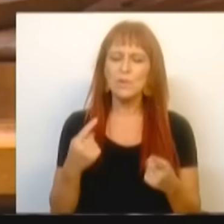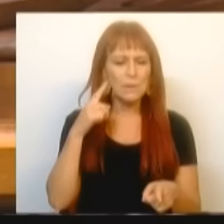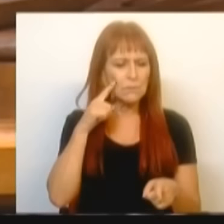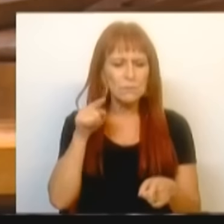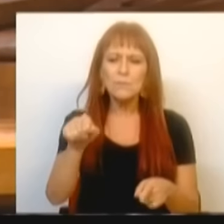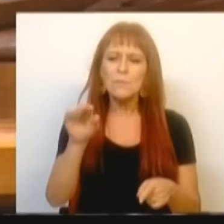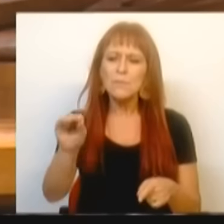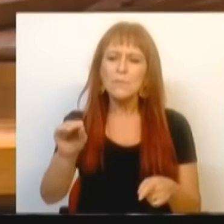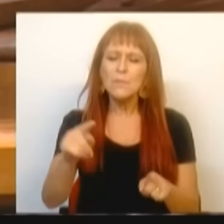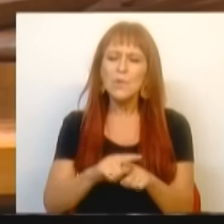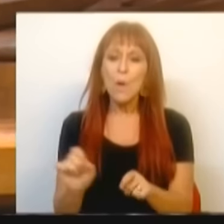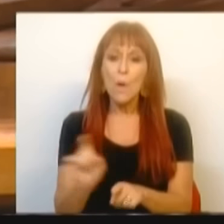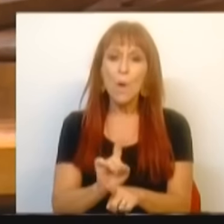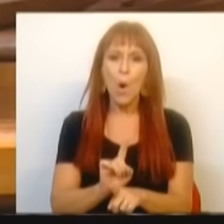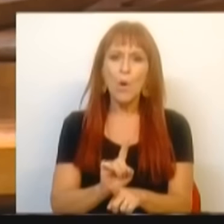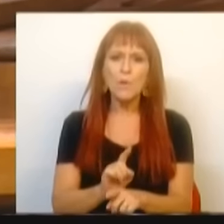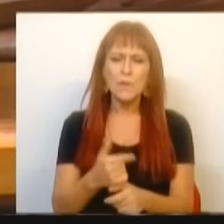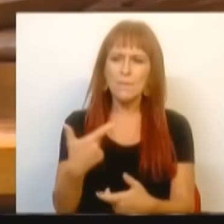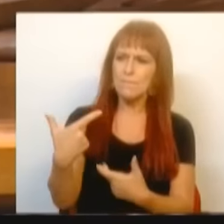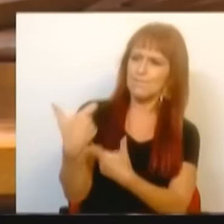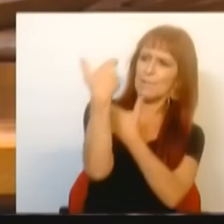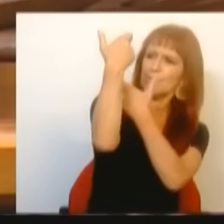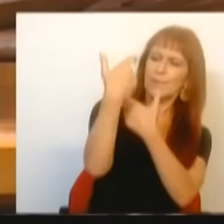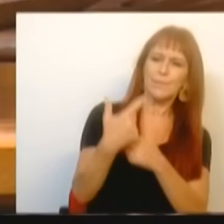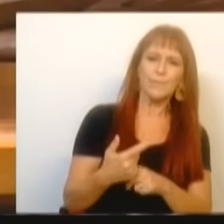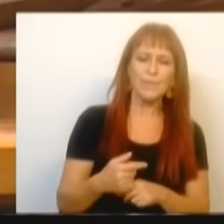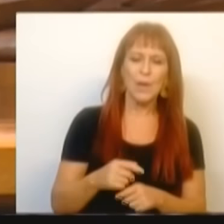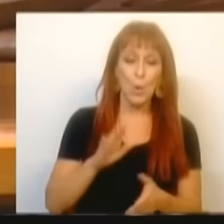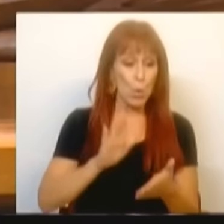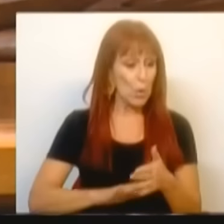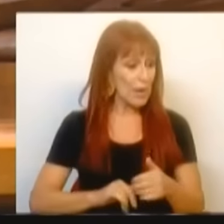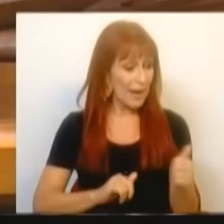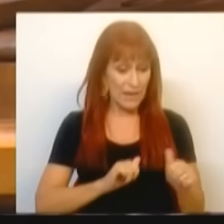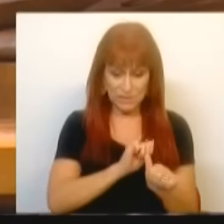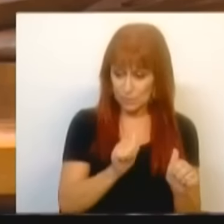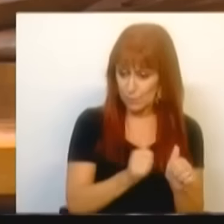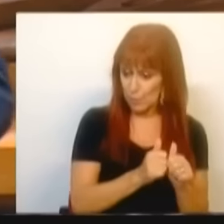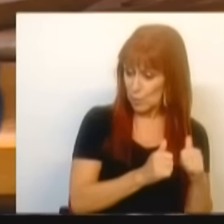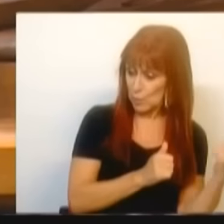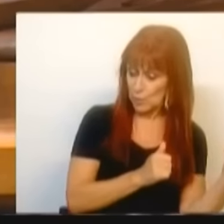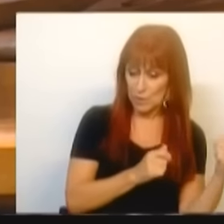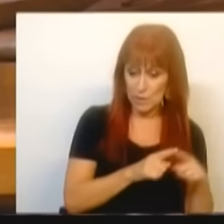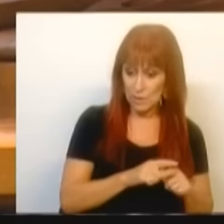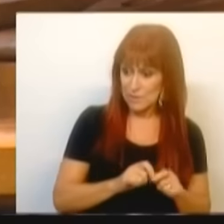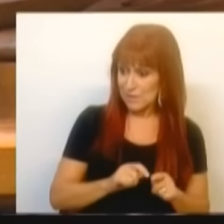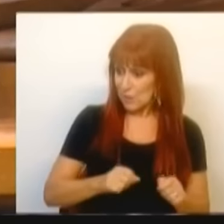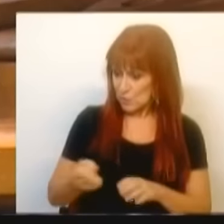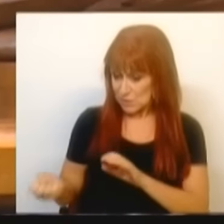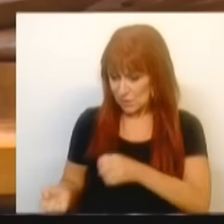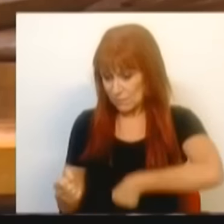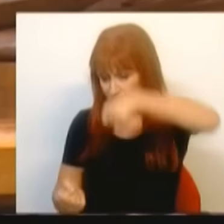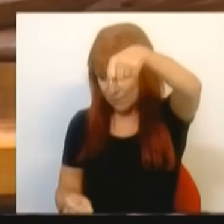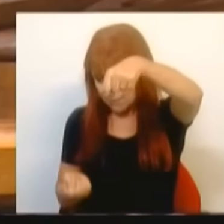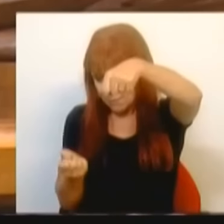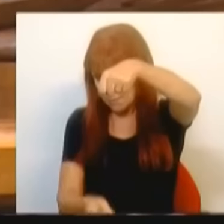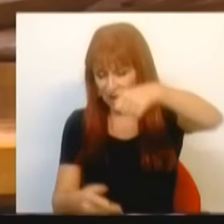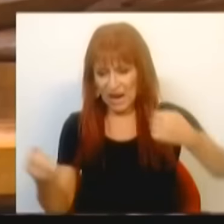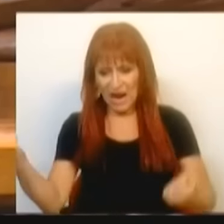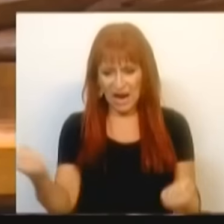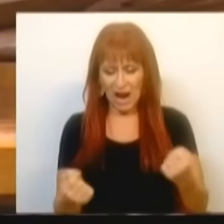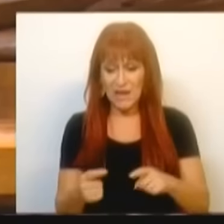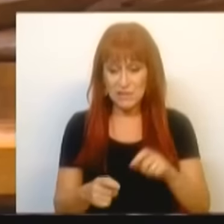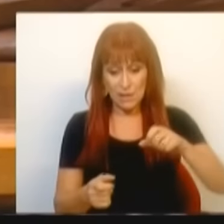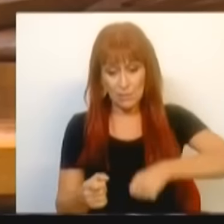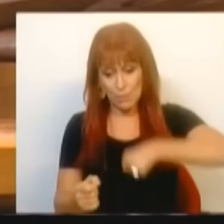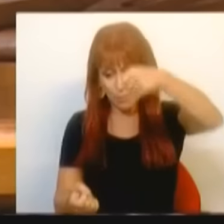Foi imediatamente alvejado. O colega que andava com ele teve que o pôr na bagageira do carro. Teve que o pôr na